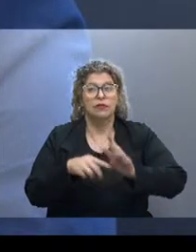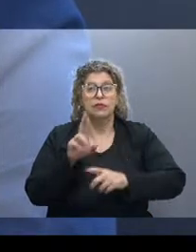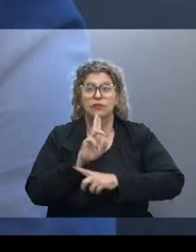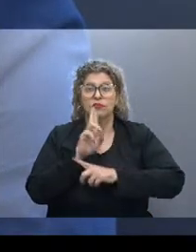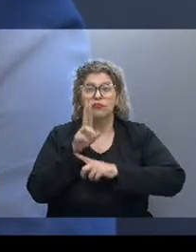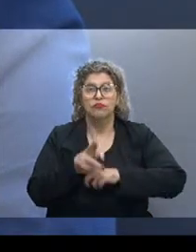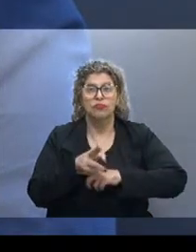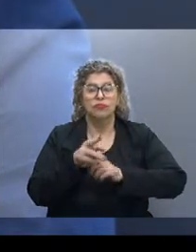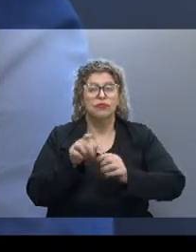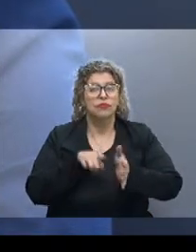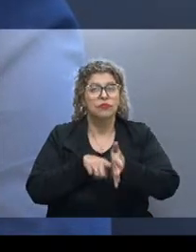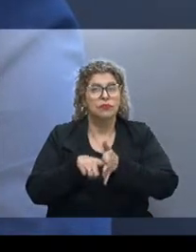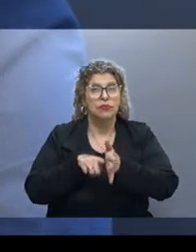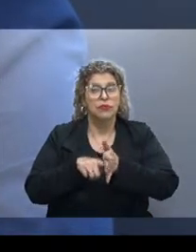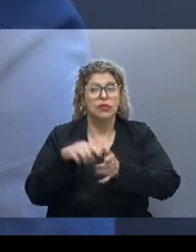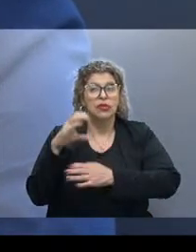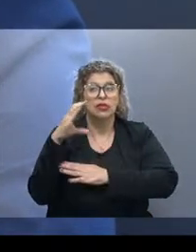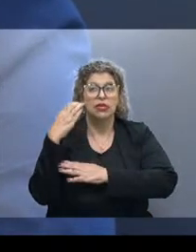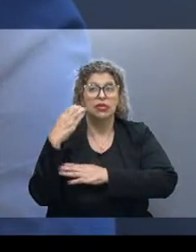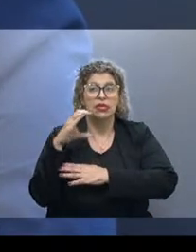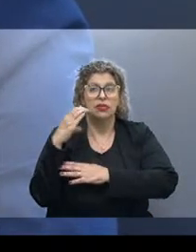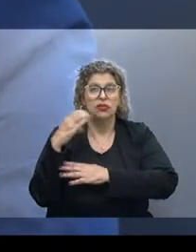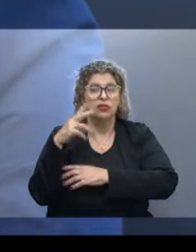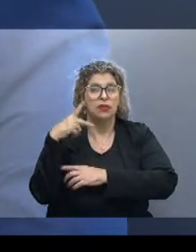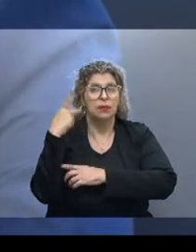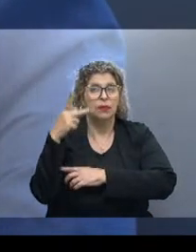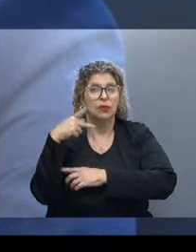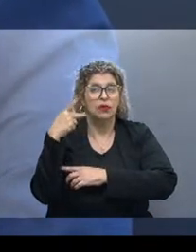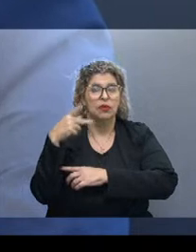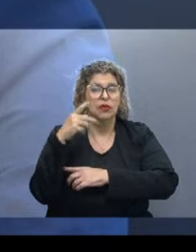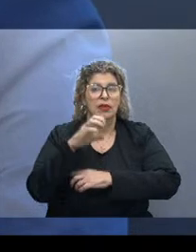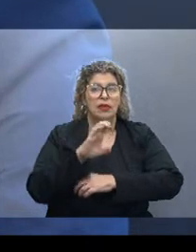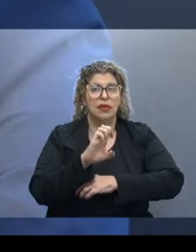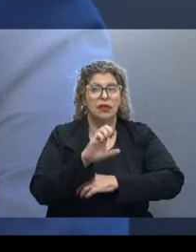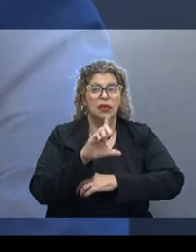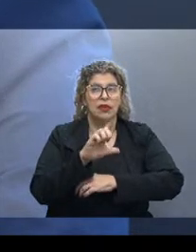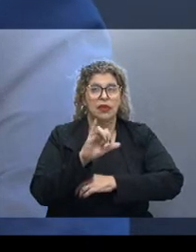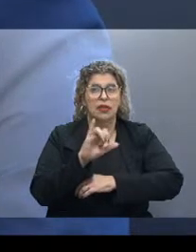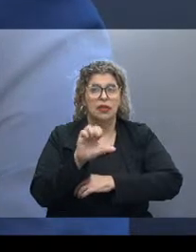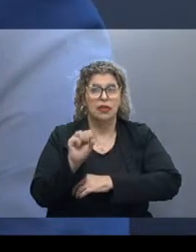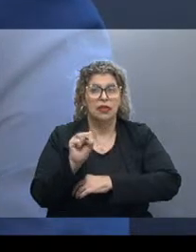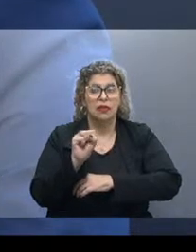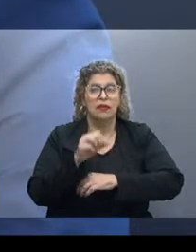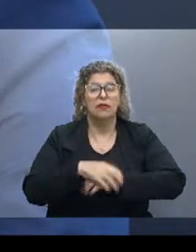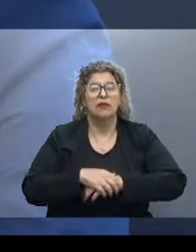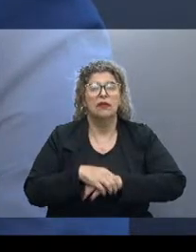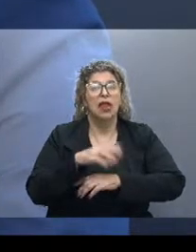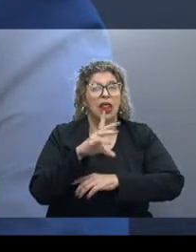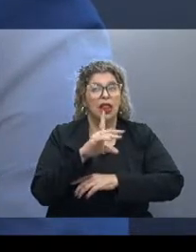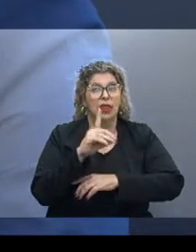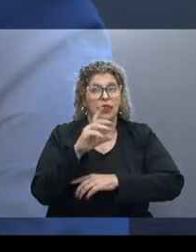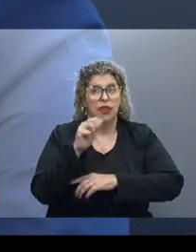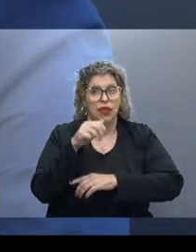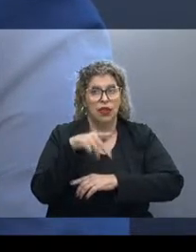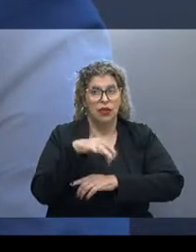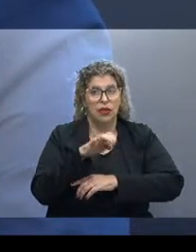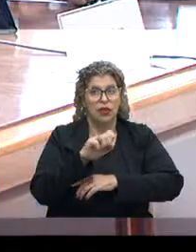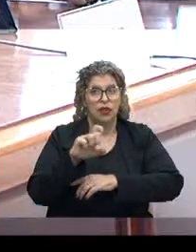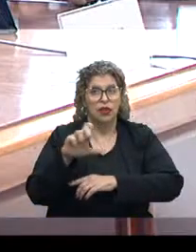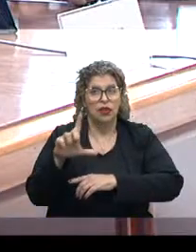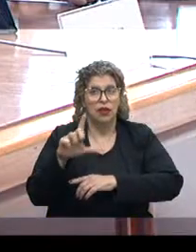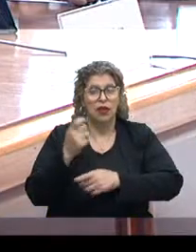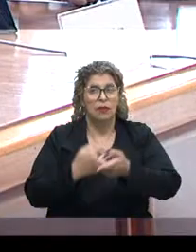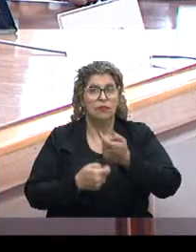pesquisa, cientista social e política Elis Hadman, Daniel Santoro, também aqui o presidente do Conselho de